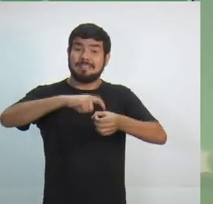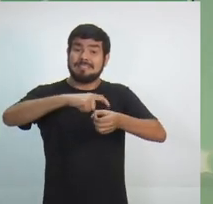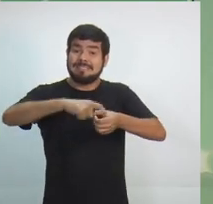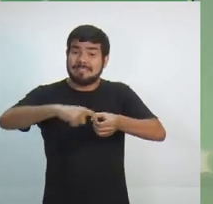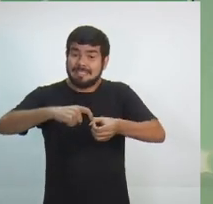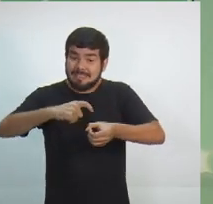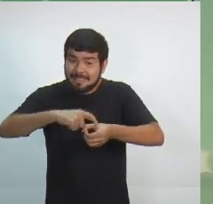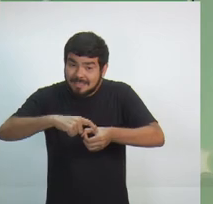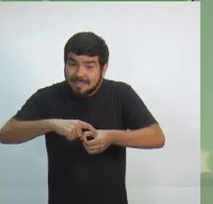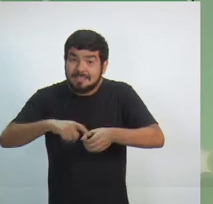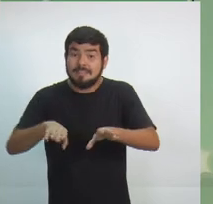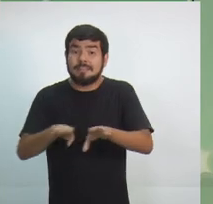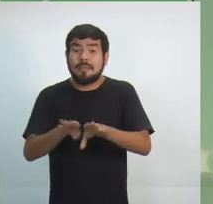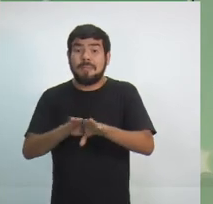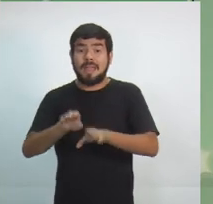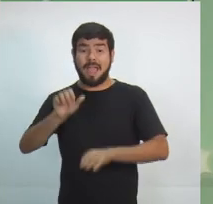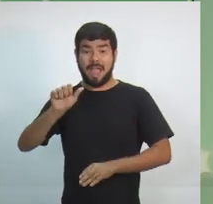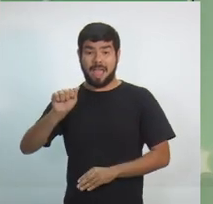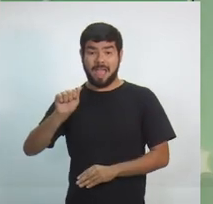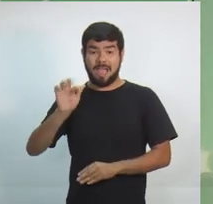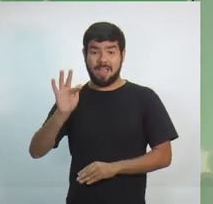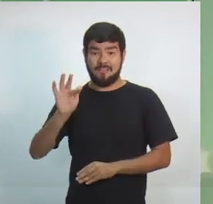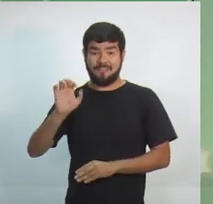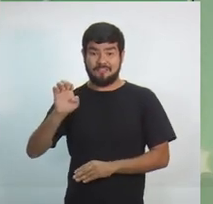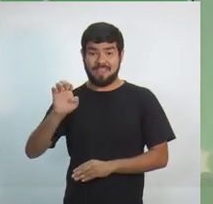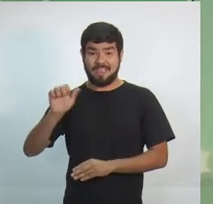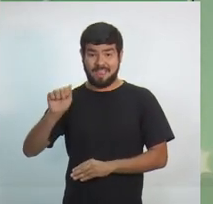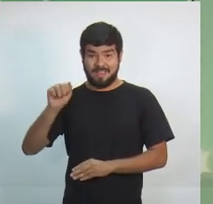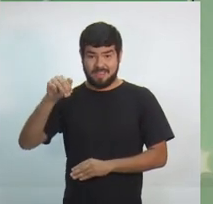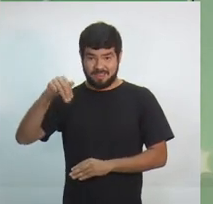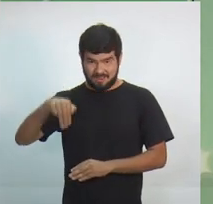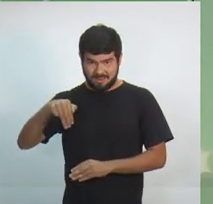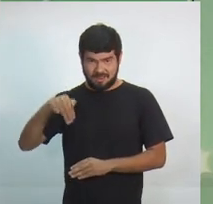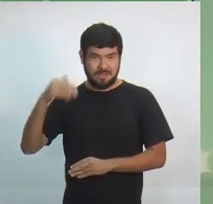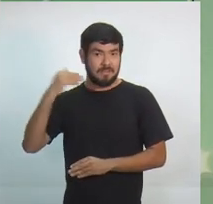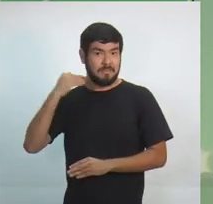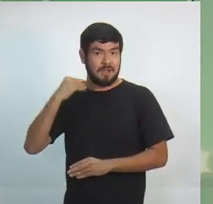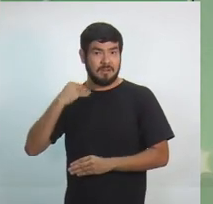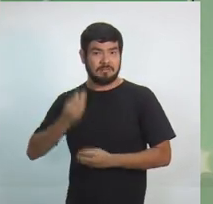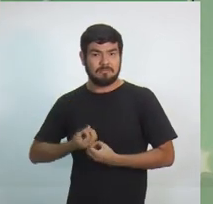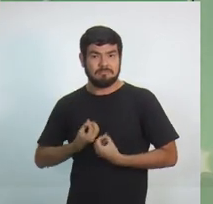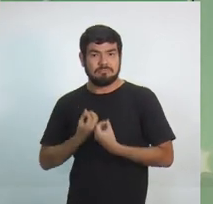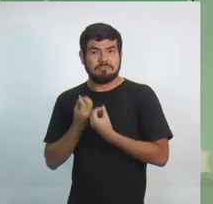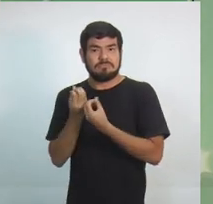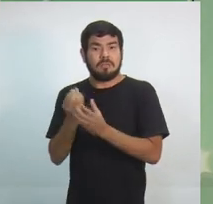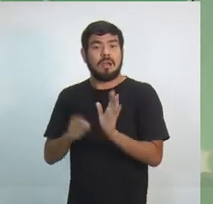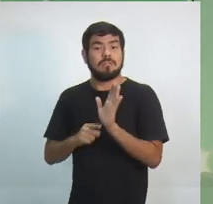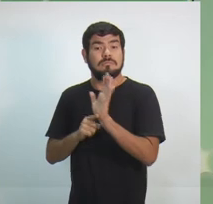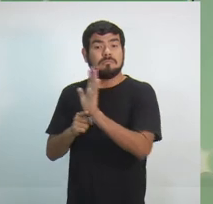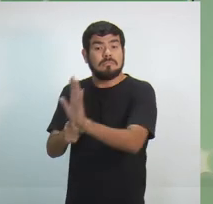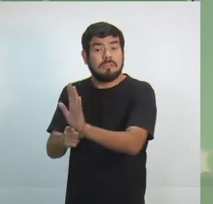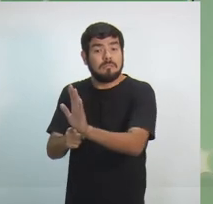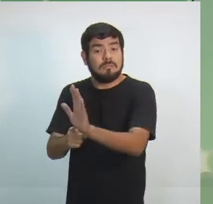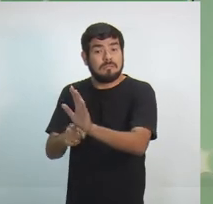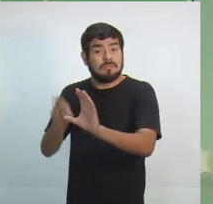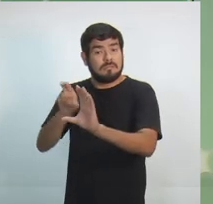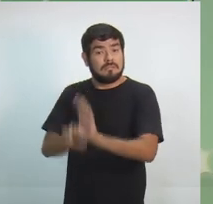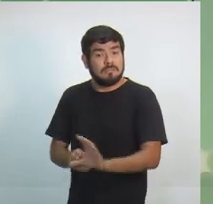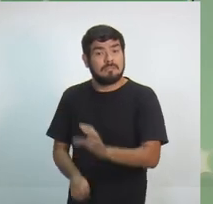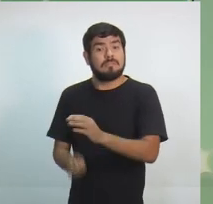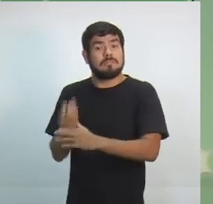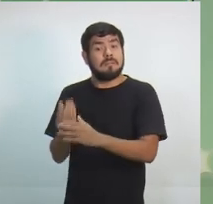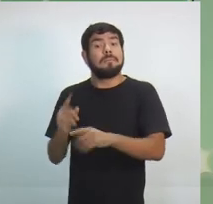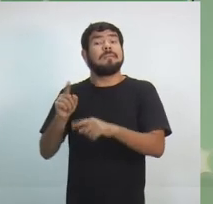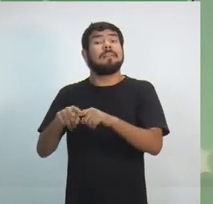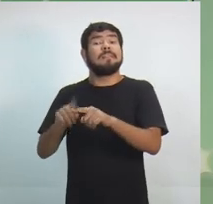milhares e milhares de pessoas para que eles tivessem o seu empreendimento só, para que eles pudessem gerar